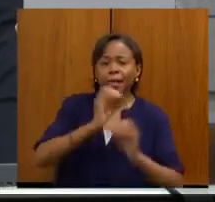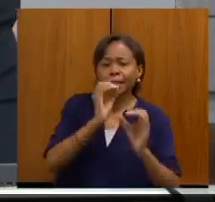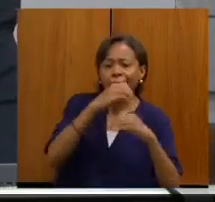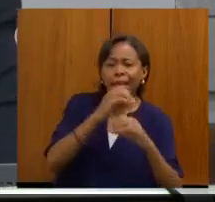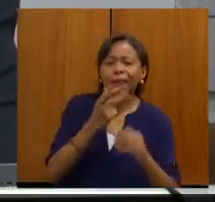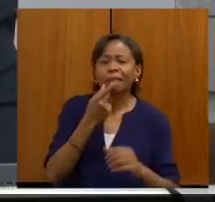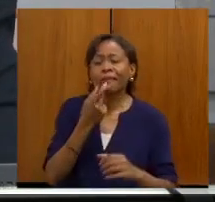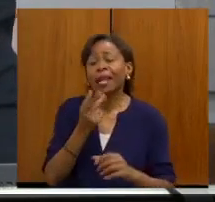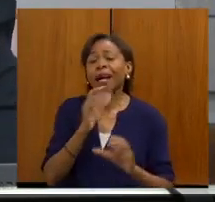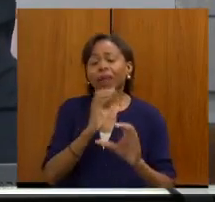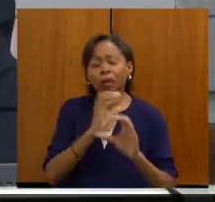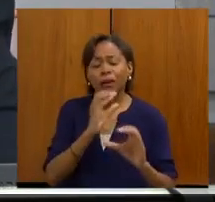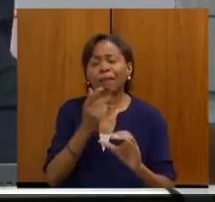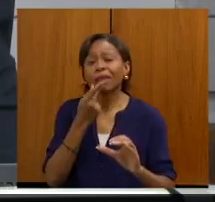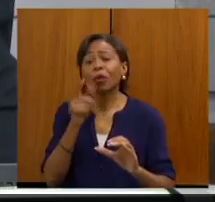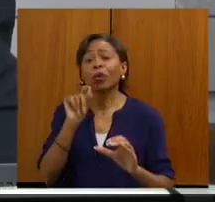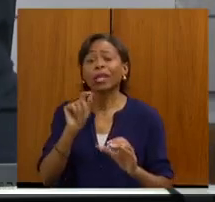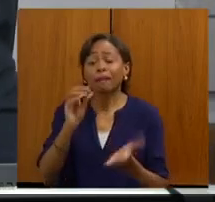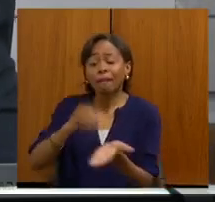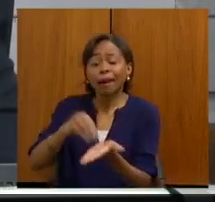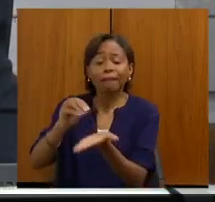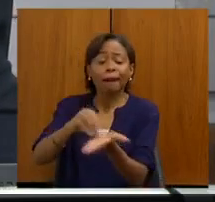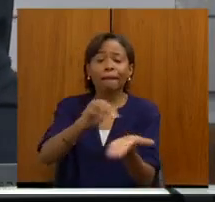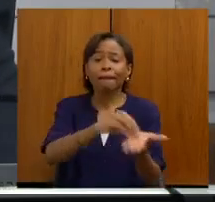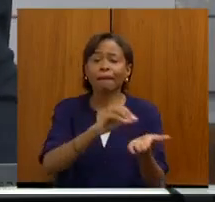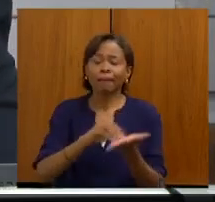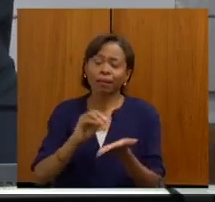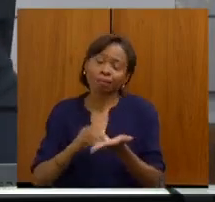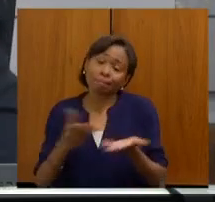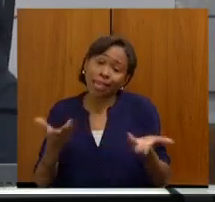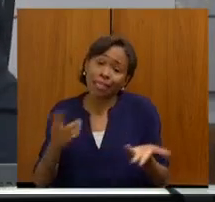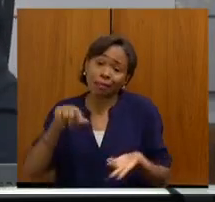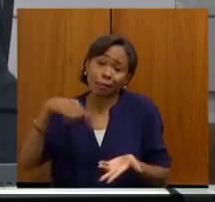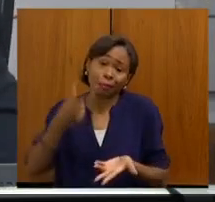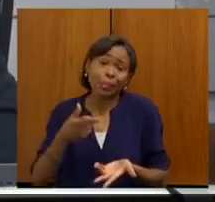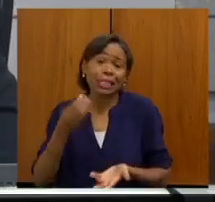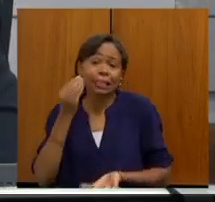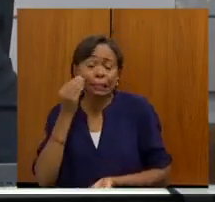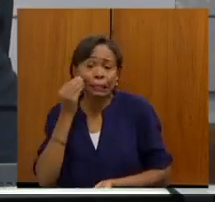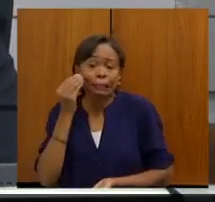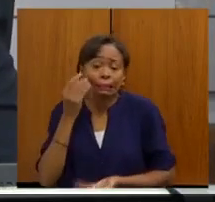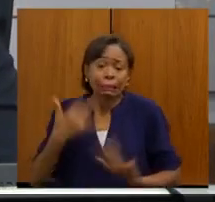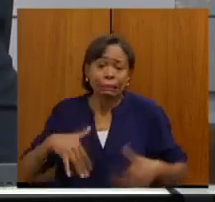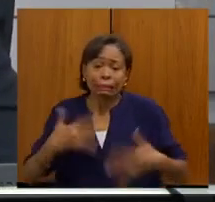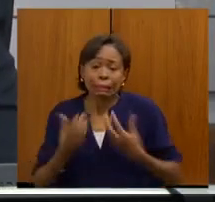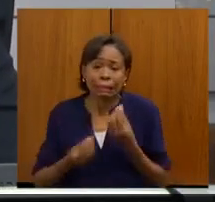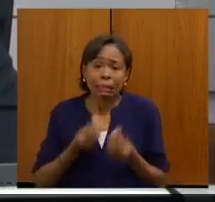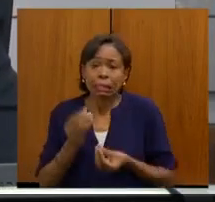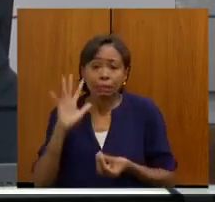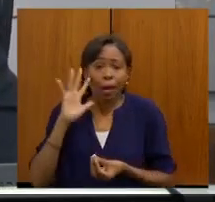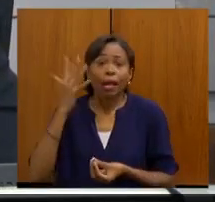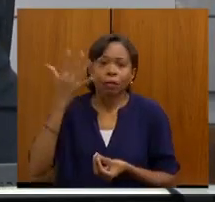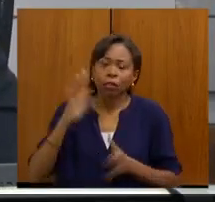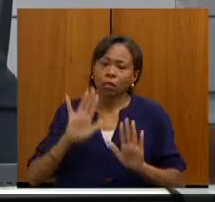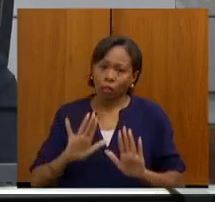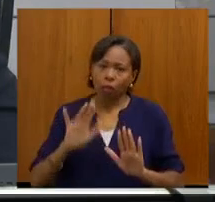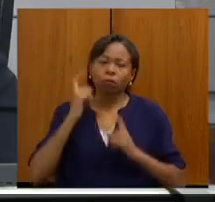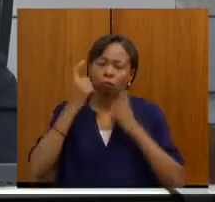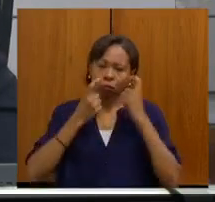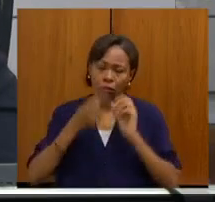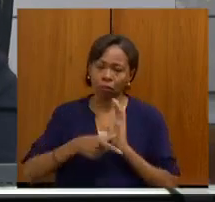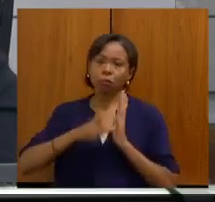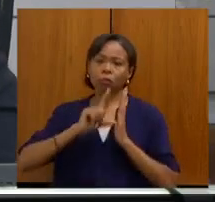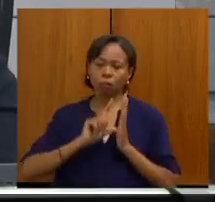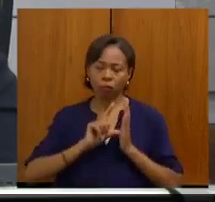falta aquilo e tal, e no final ficamos desesperados, tentando resolver tudo. Então, a nossa preocupação sempre é essa. Então,